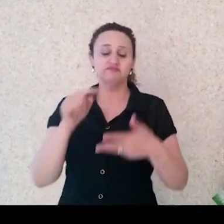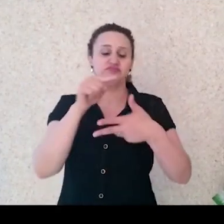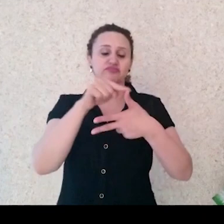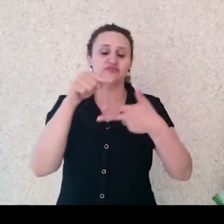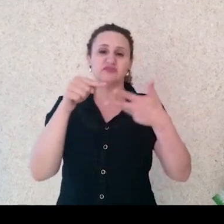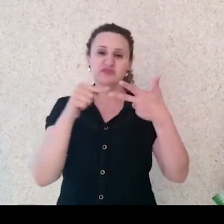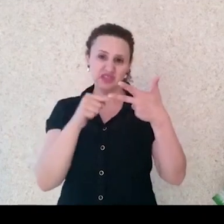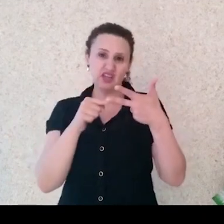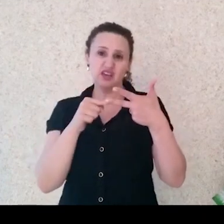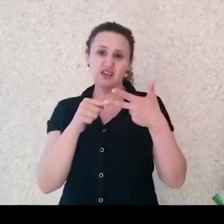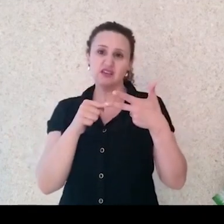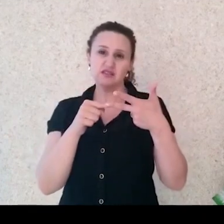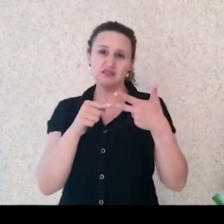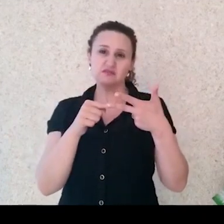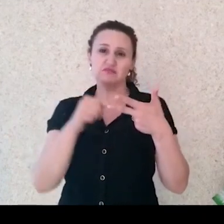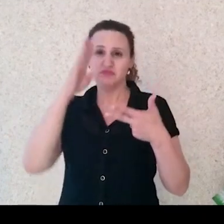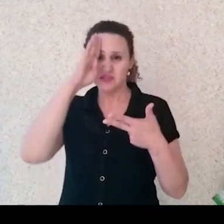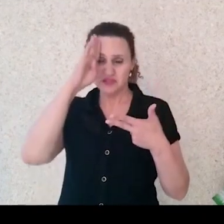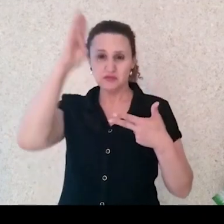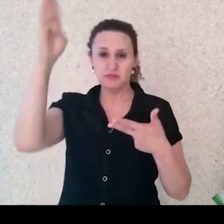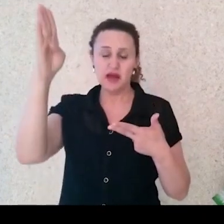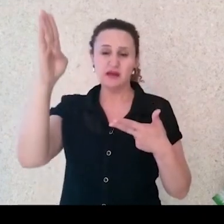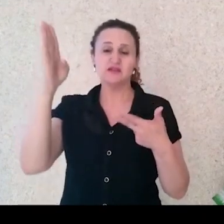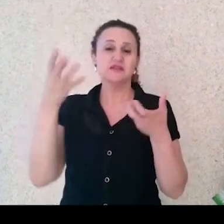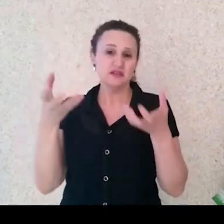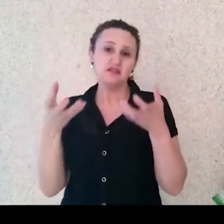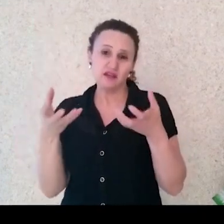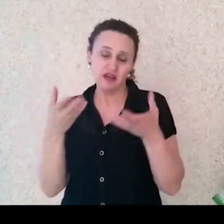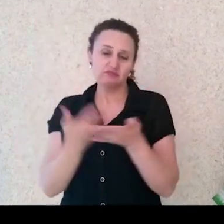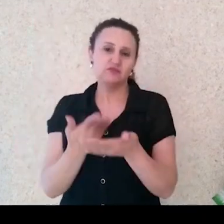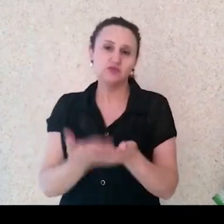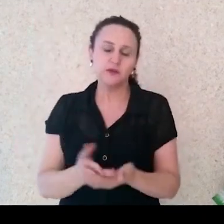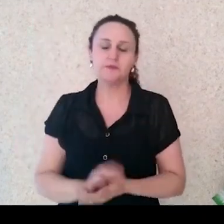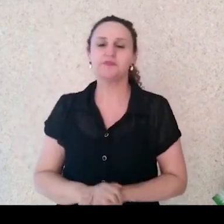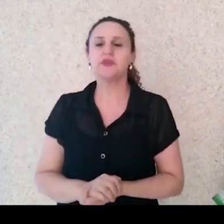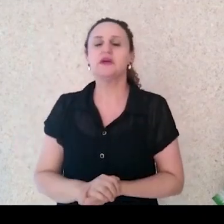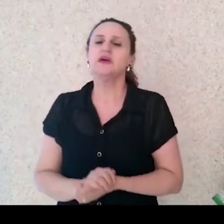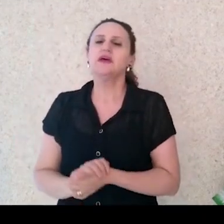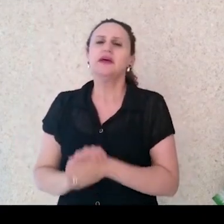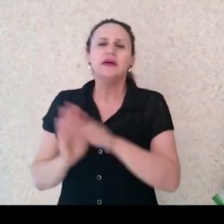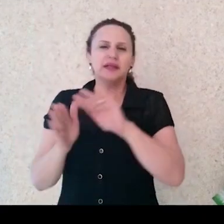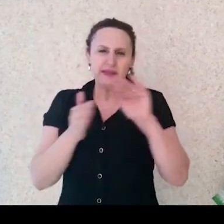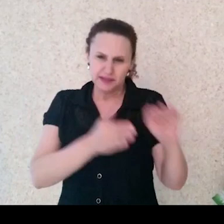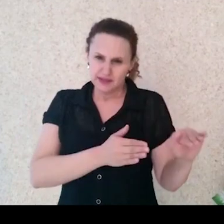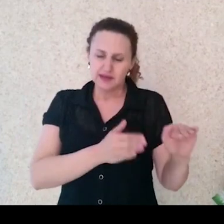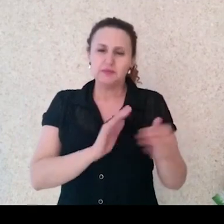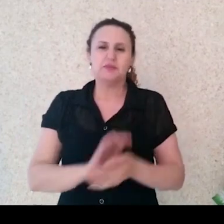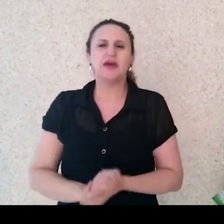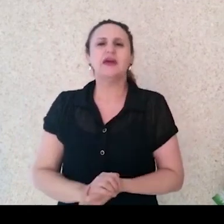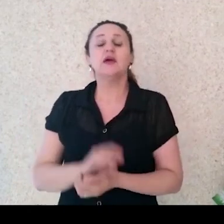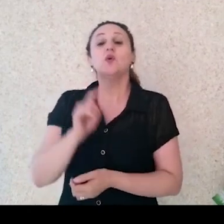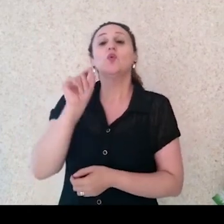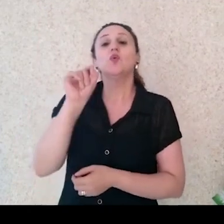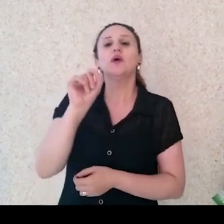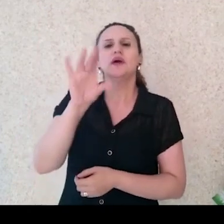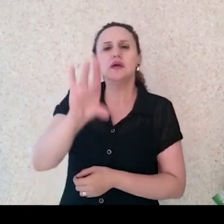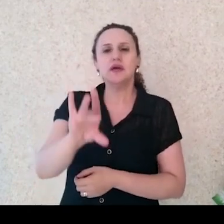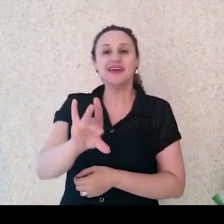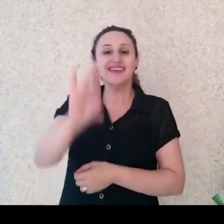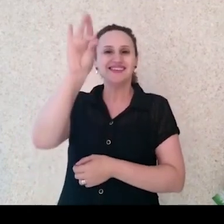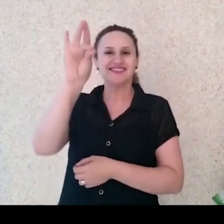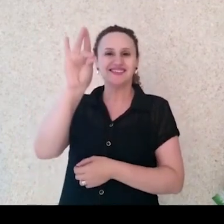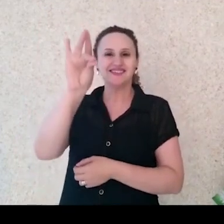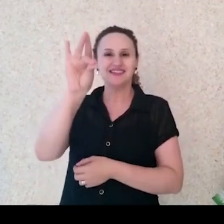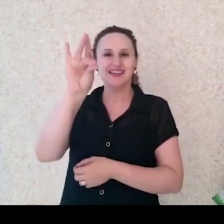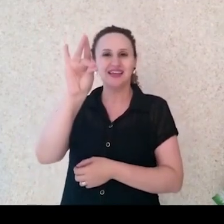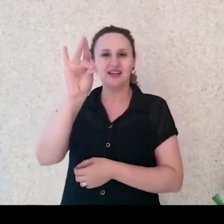os principais direcionamentos para que alguém busque a leitura. Quanto aos fatores que influenciam na escolha de um livro, é interessante a gente destacar pelo